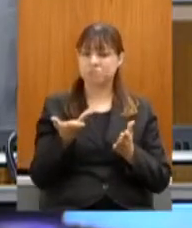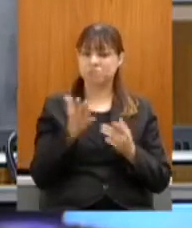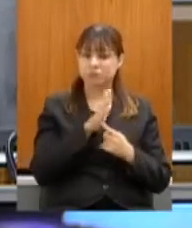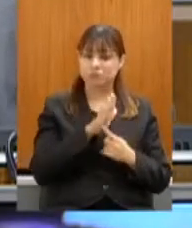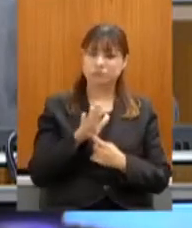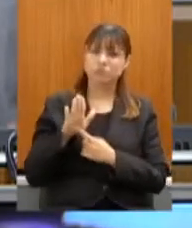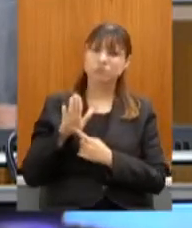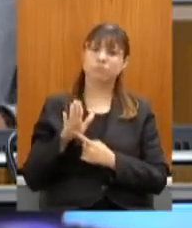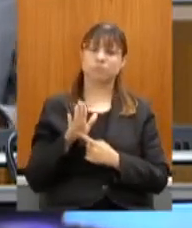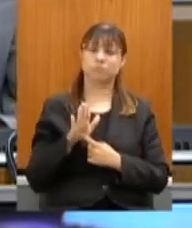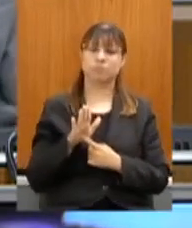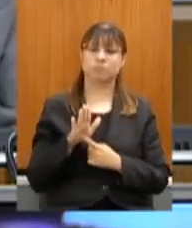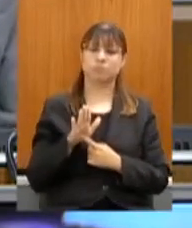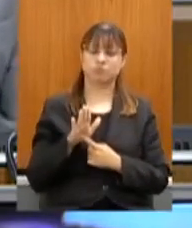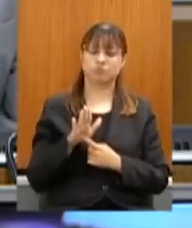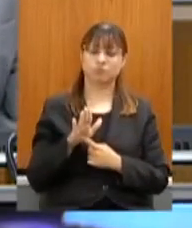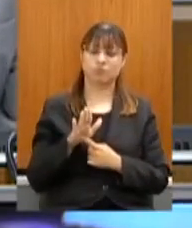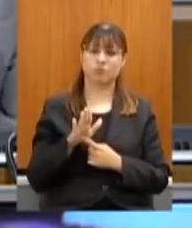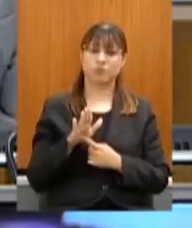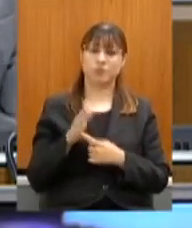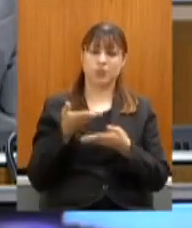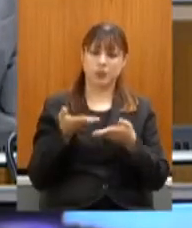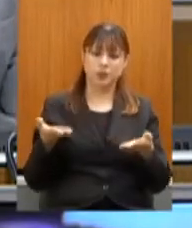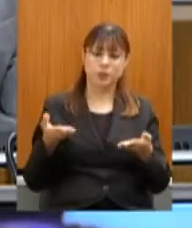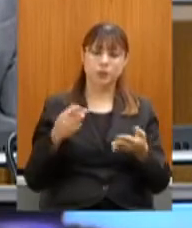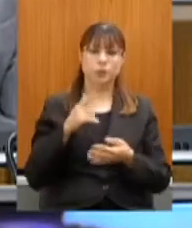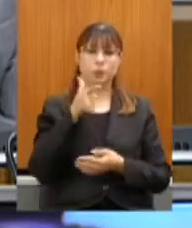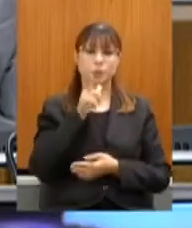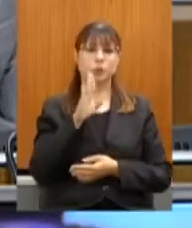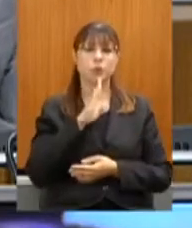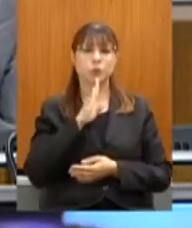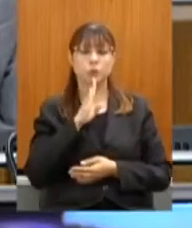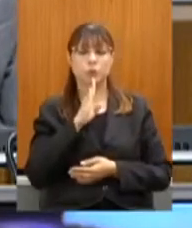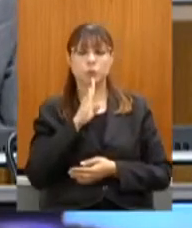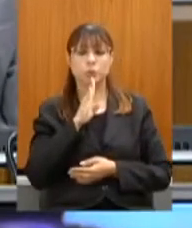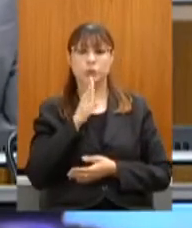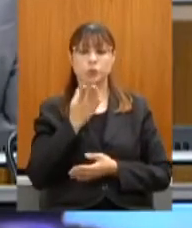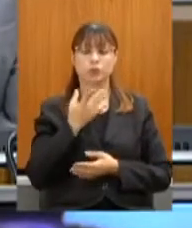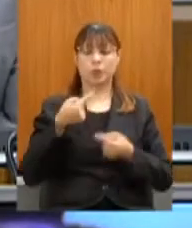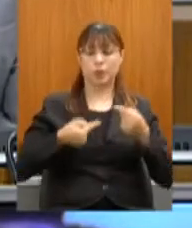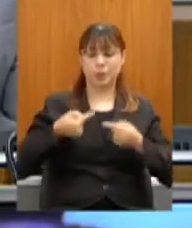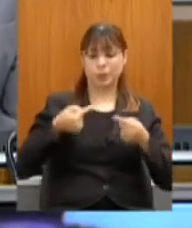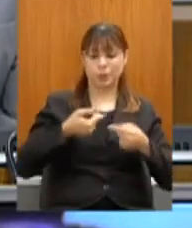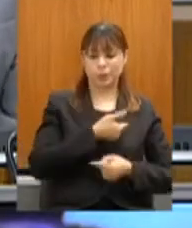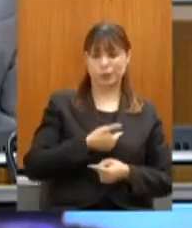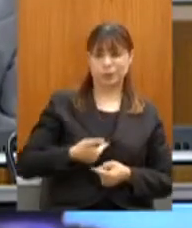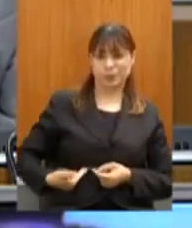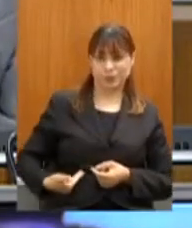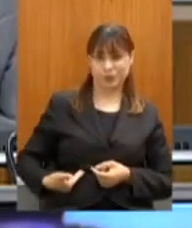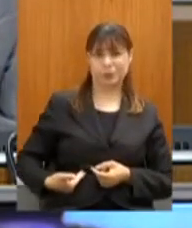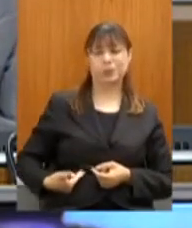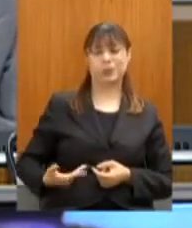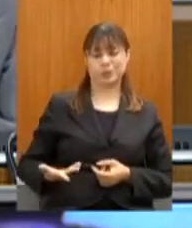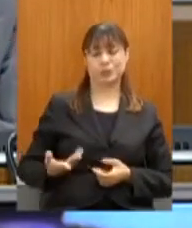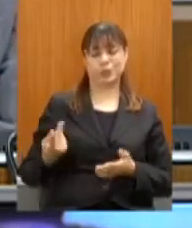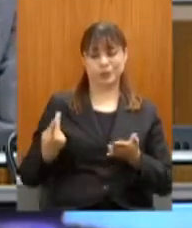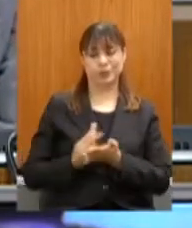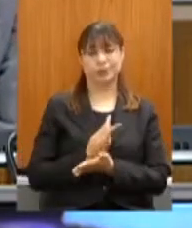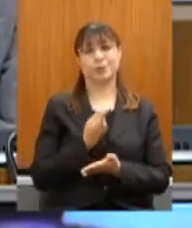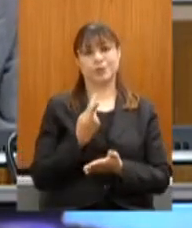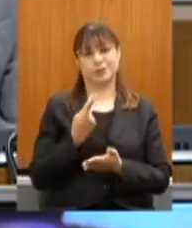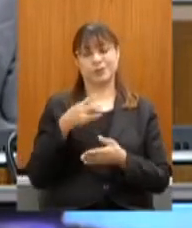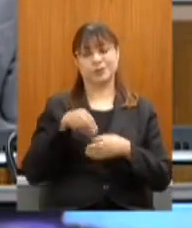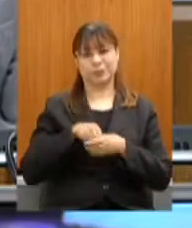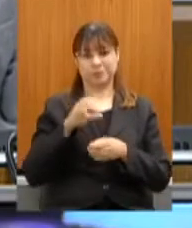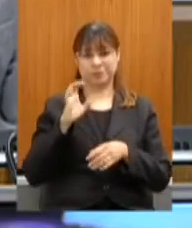as pessoas, ao público em geral, as políticas públicas que estão sendo executadas pelo Estado.